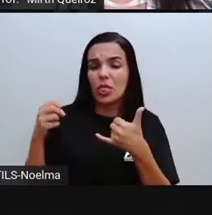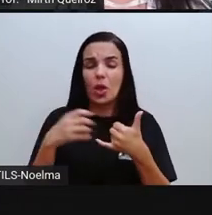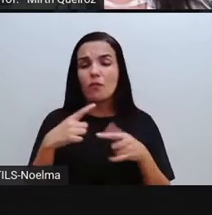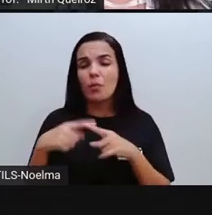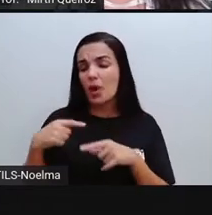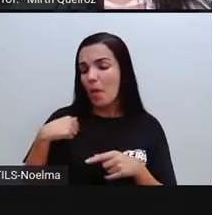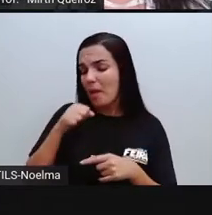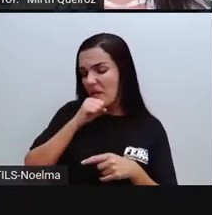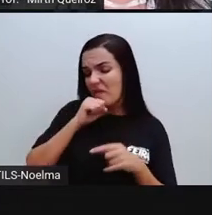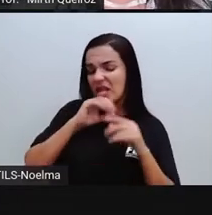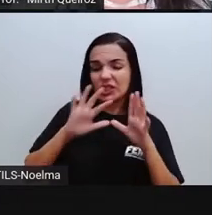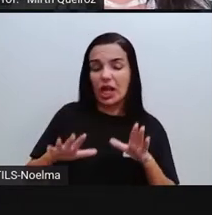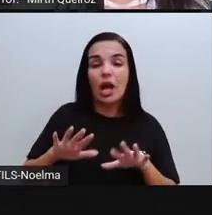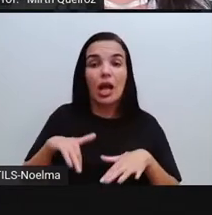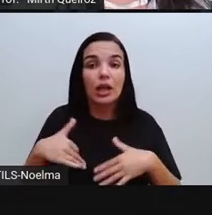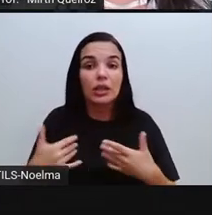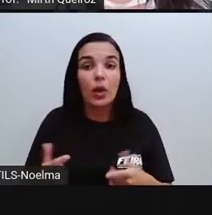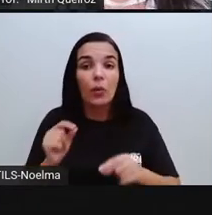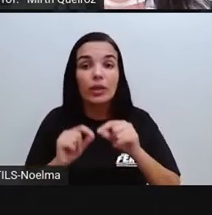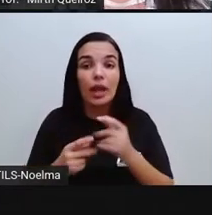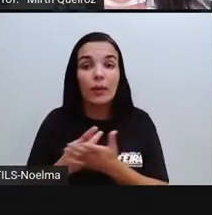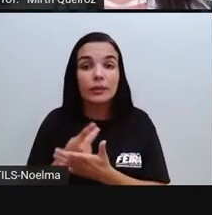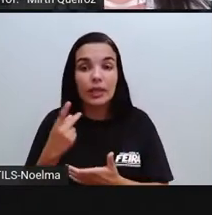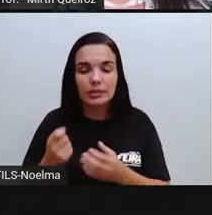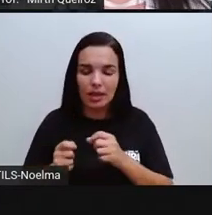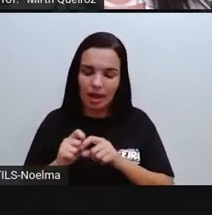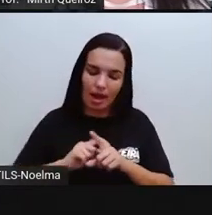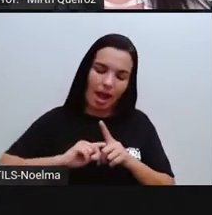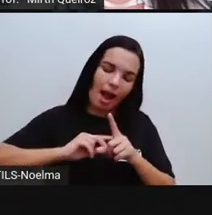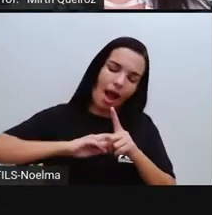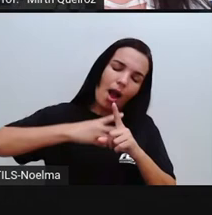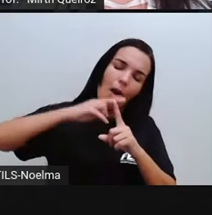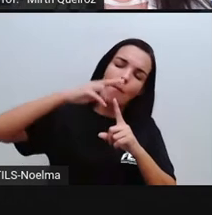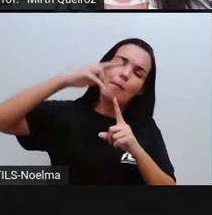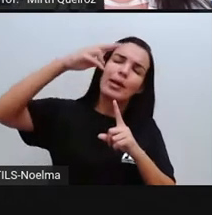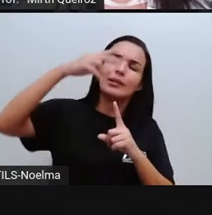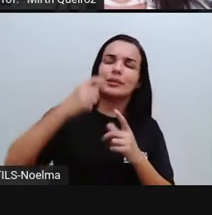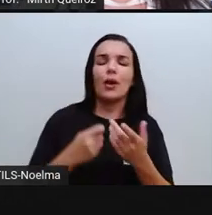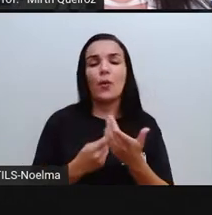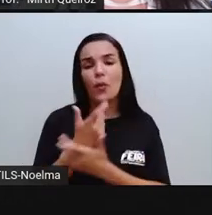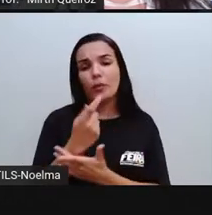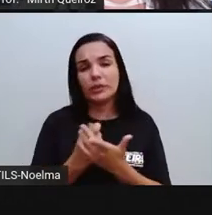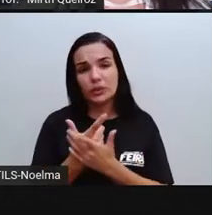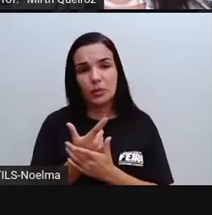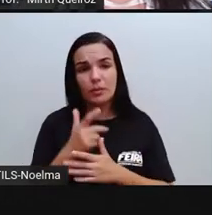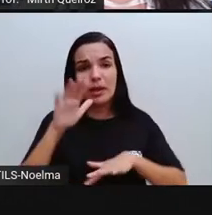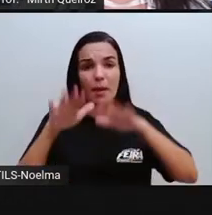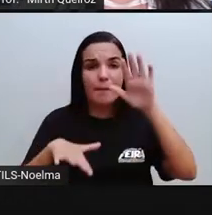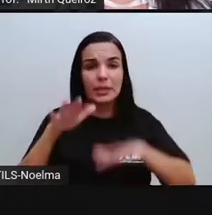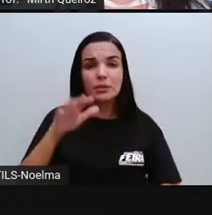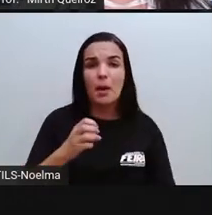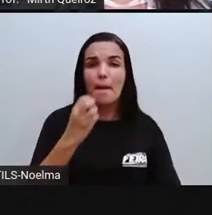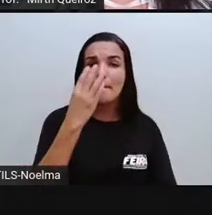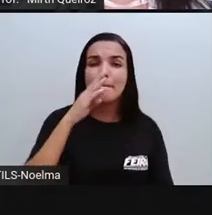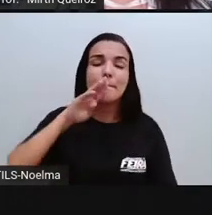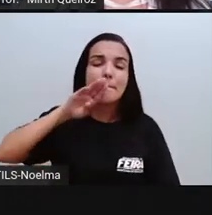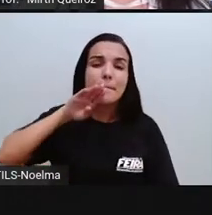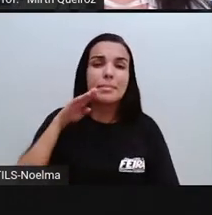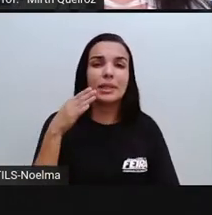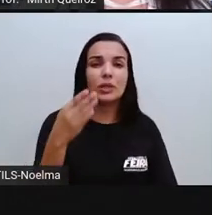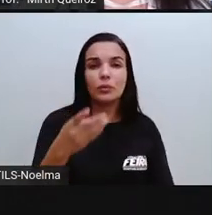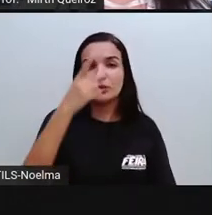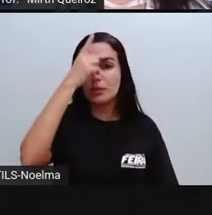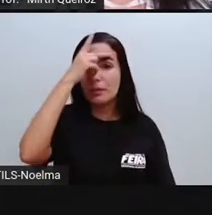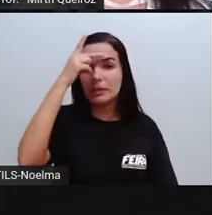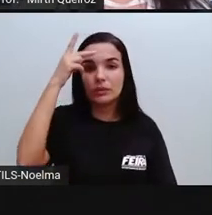com isso, vai aumentando o consumismo. São bilhões de pessoas que, em algum momento, perderam a racionalidade